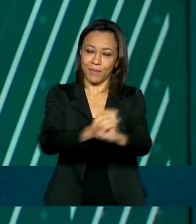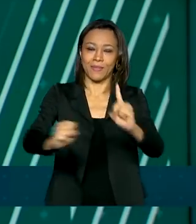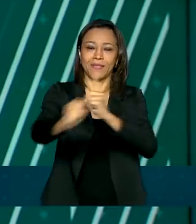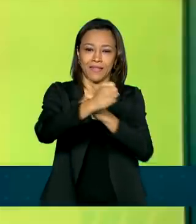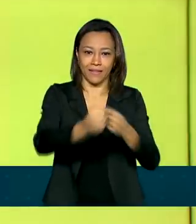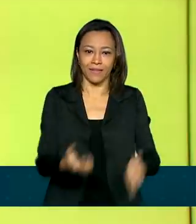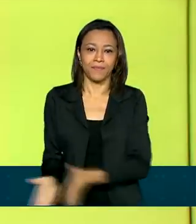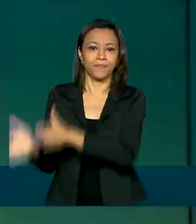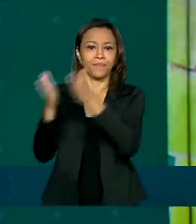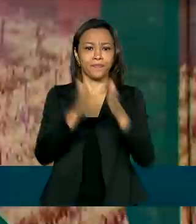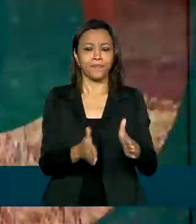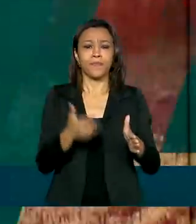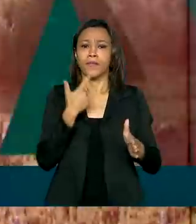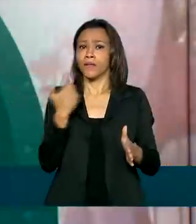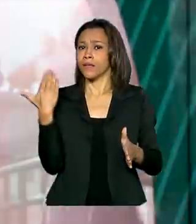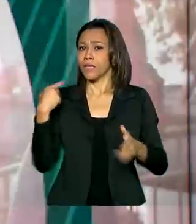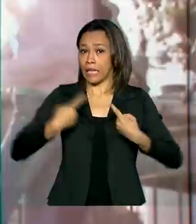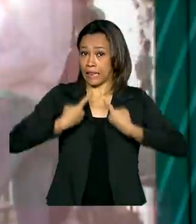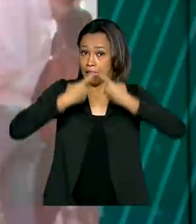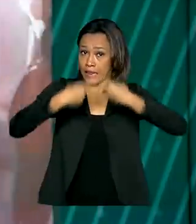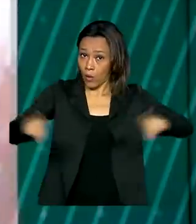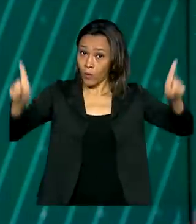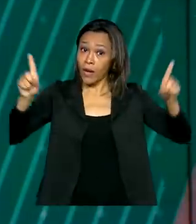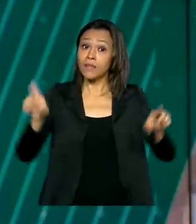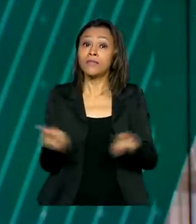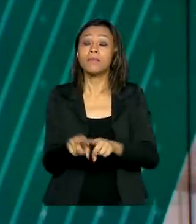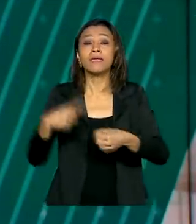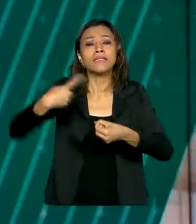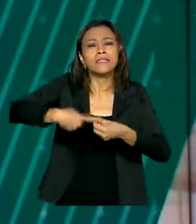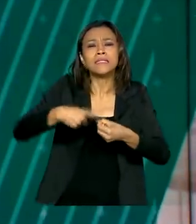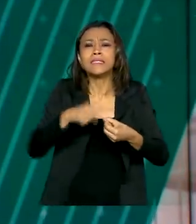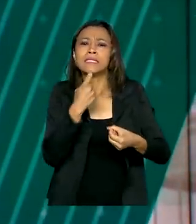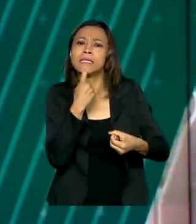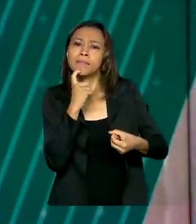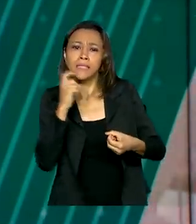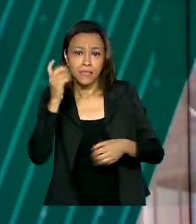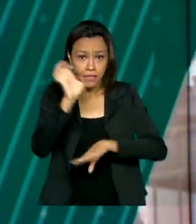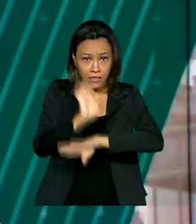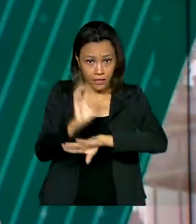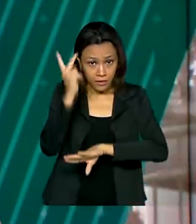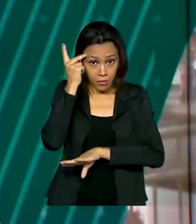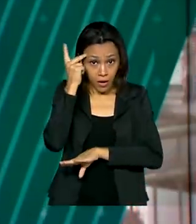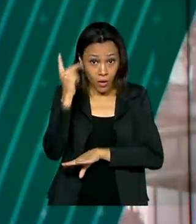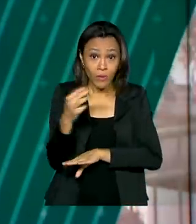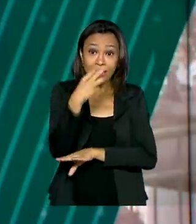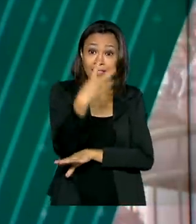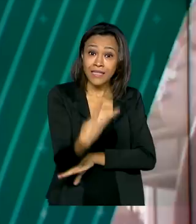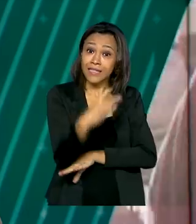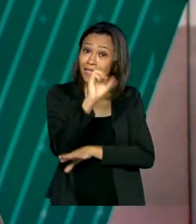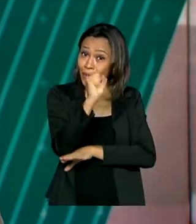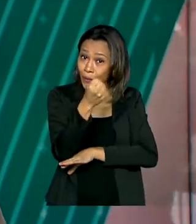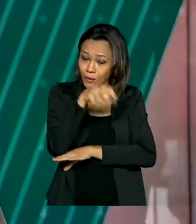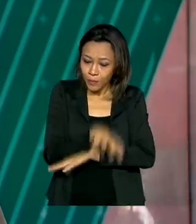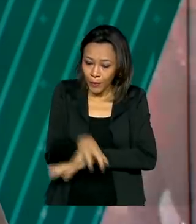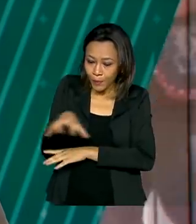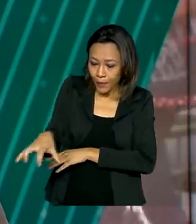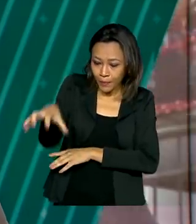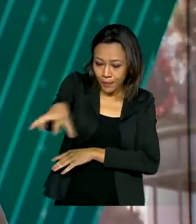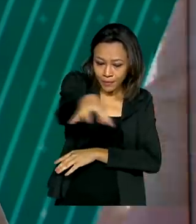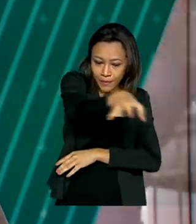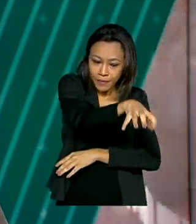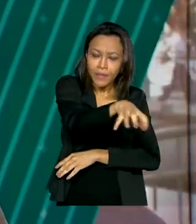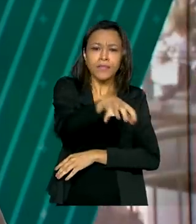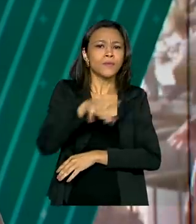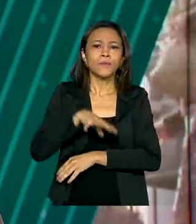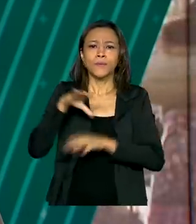E foi inaugurada em Campinas, também interior de São Paulo, a primeira de 38 estações do Complexo Sirius. A tecnologia do